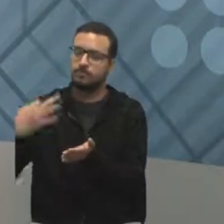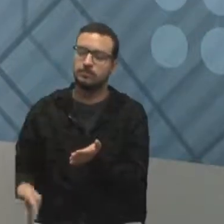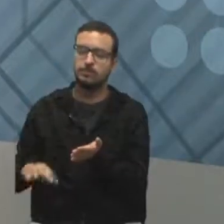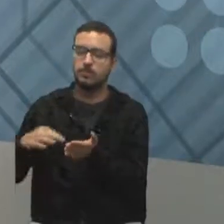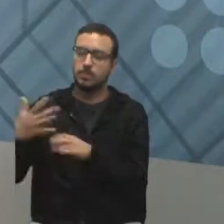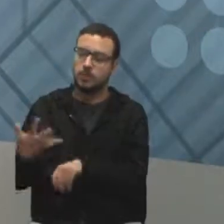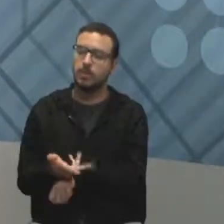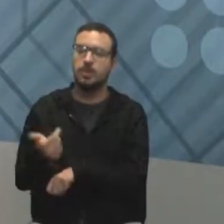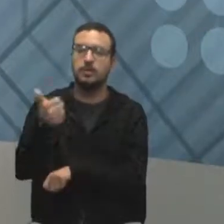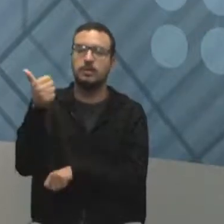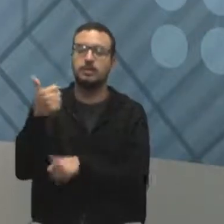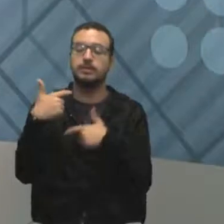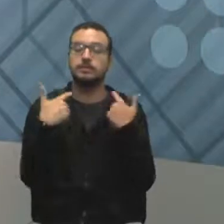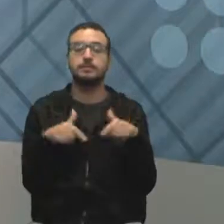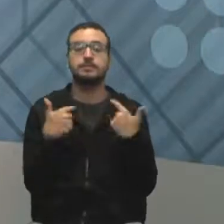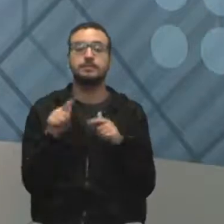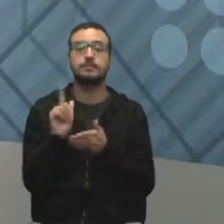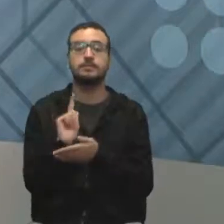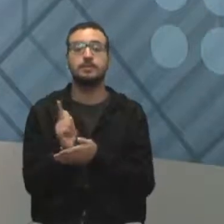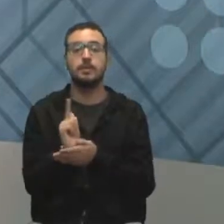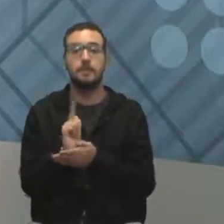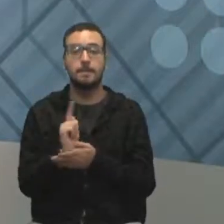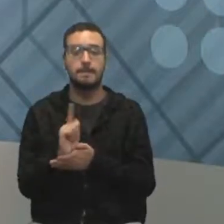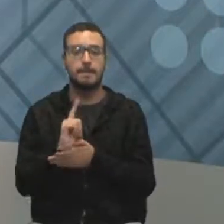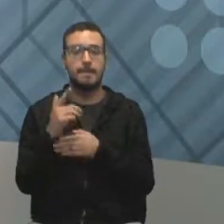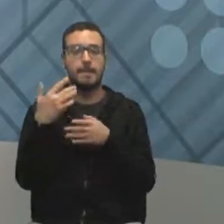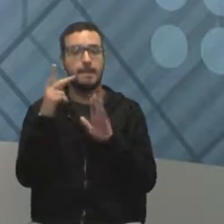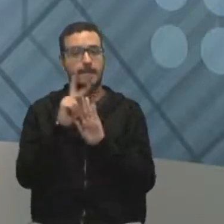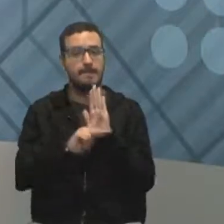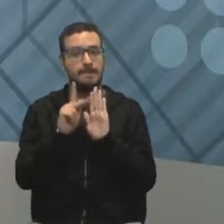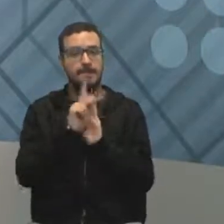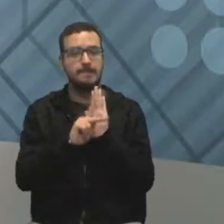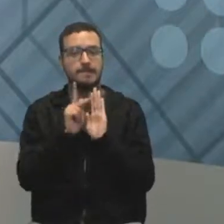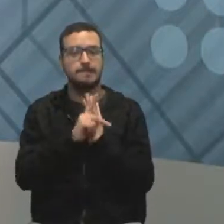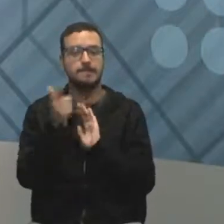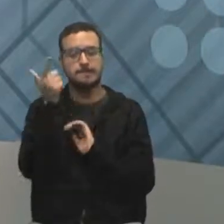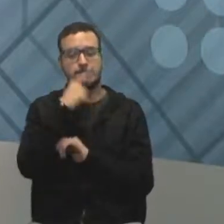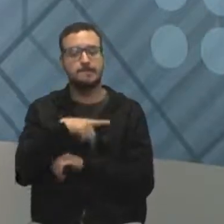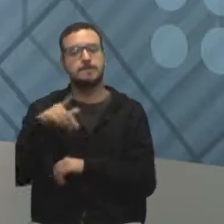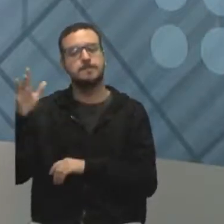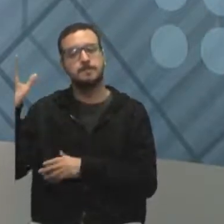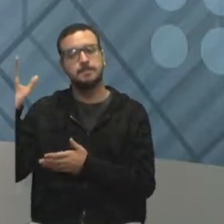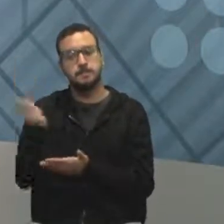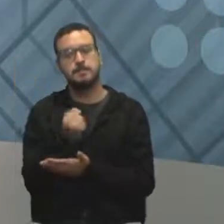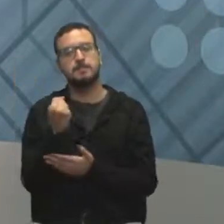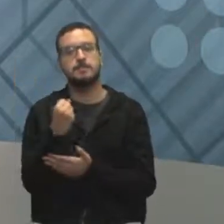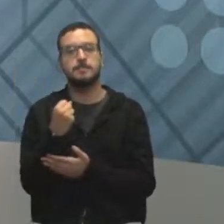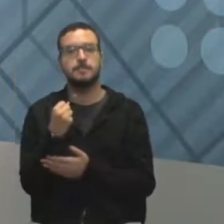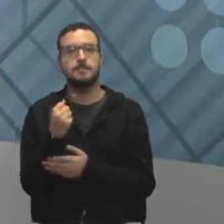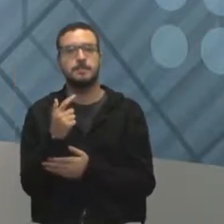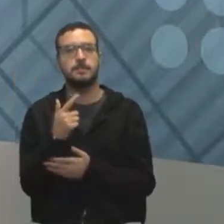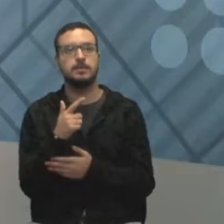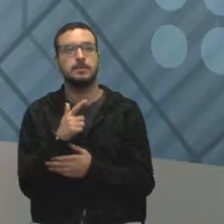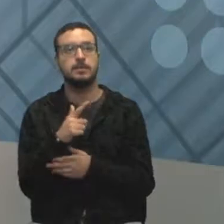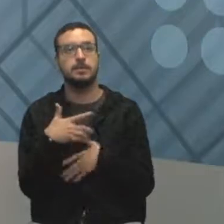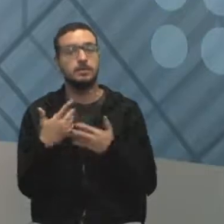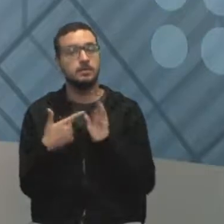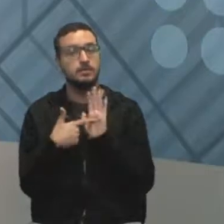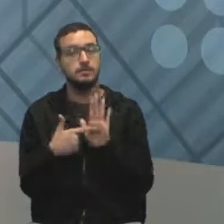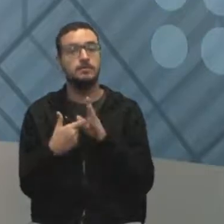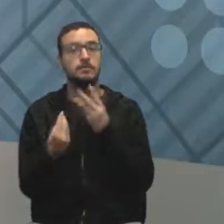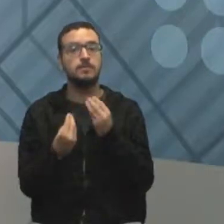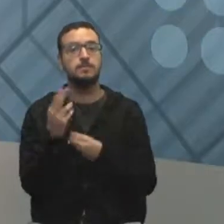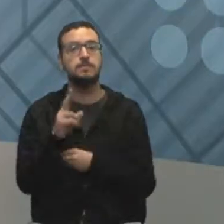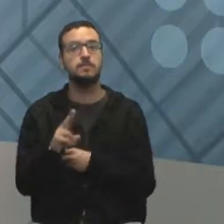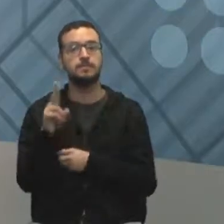que trabalhou com o gerenciamento de projetos para a implantação aí dessa certificação. E a reportagem mostra isso, como utilizar